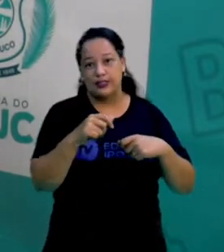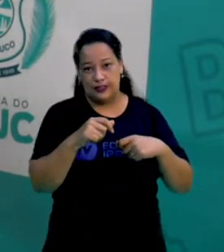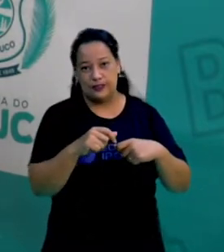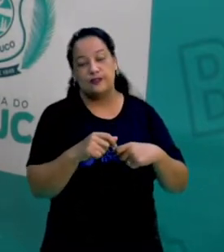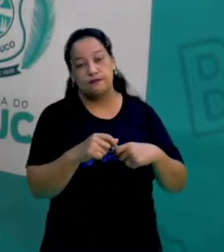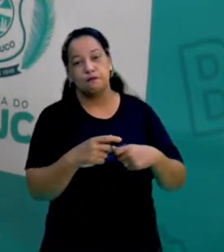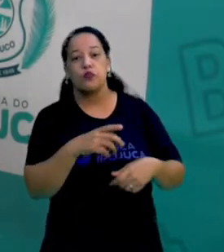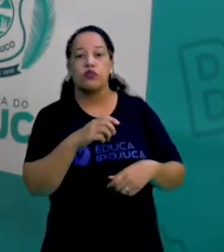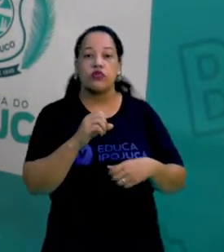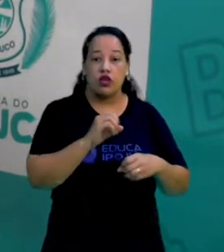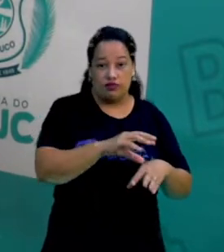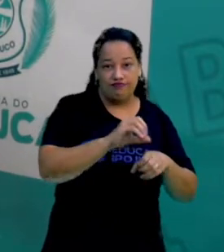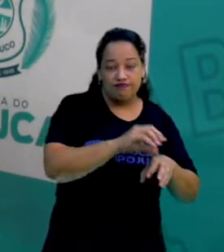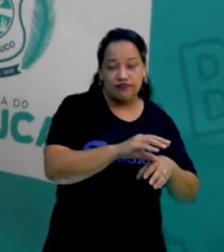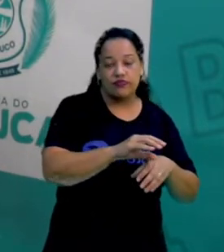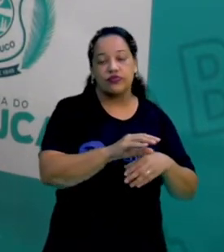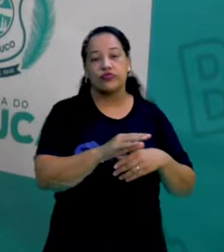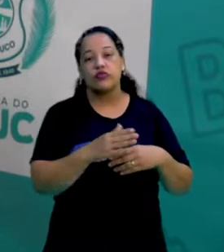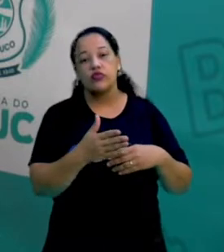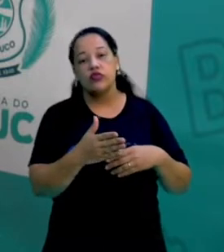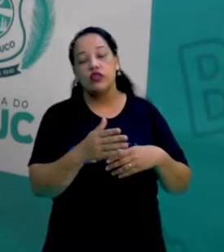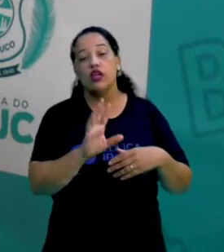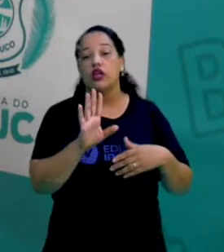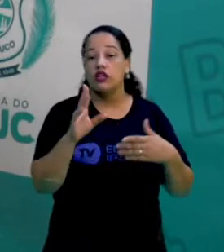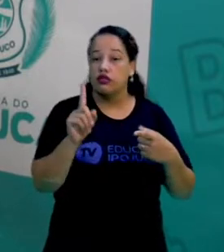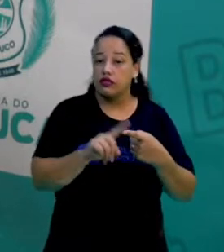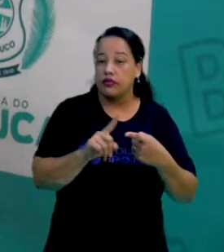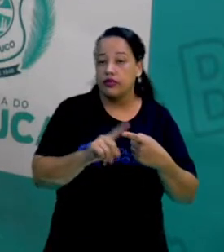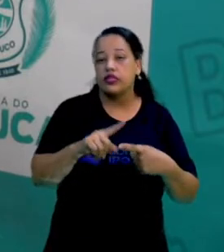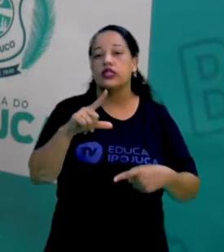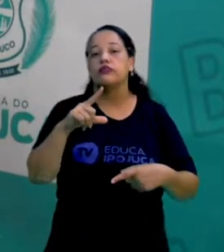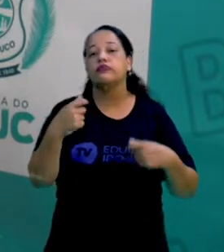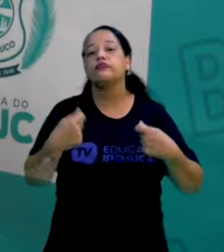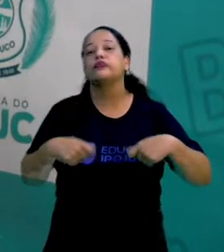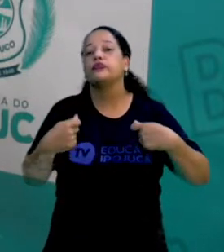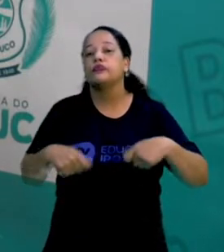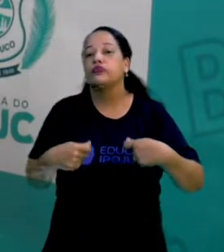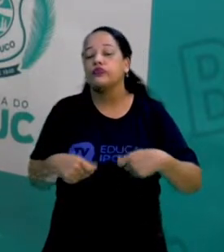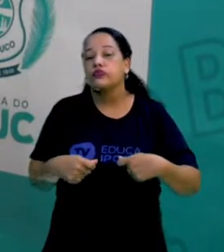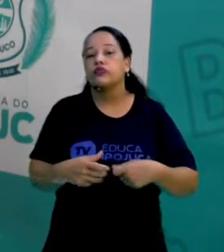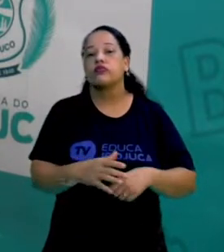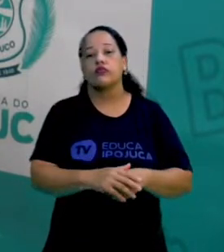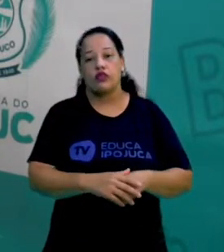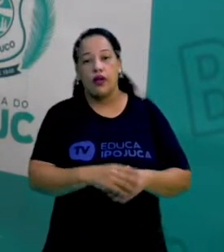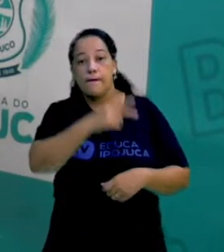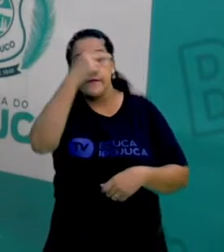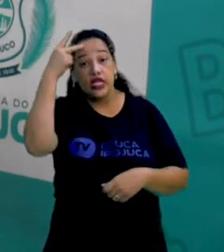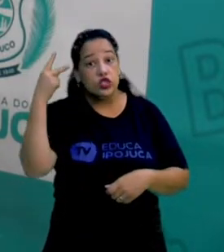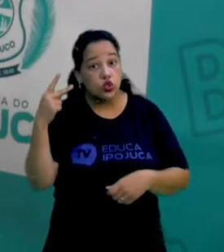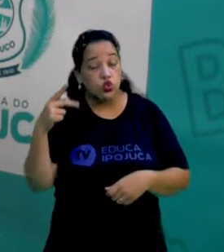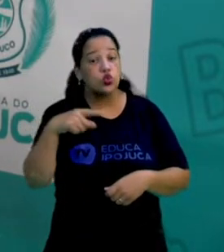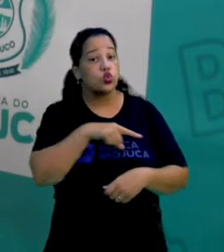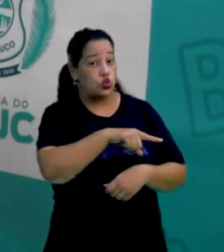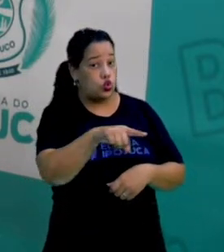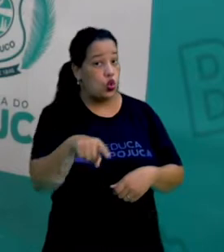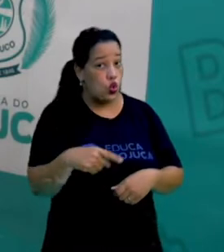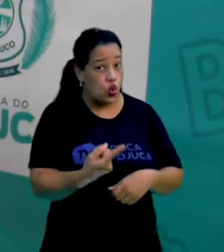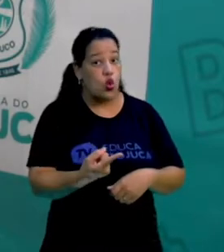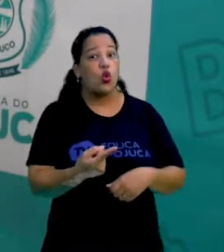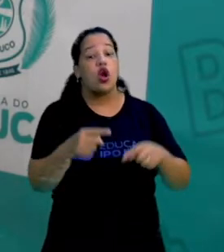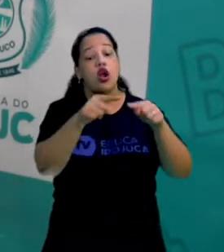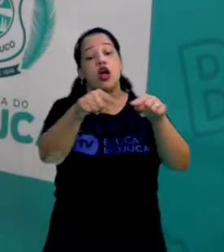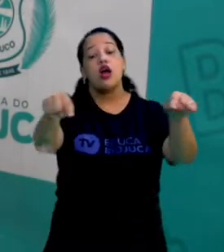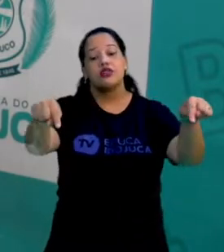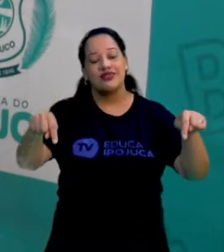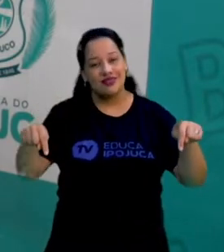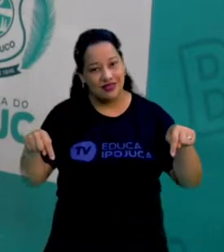um deles tem, certo? A gente tem que colocar essas pessoas dentro de salas